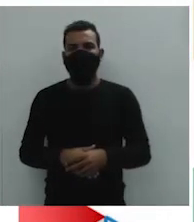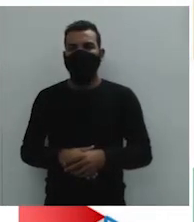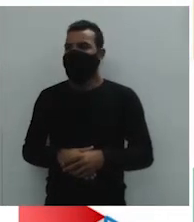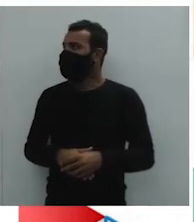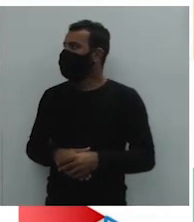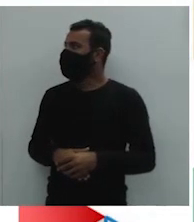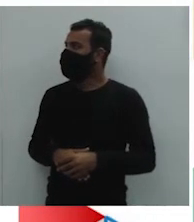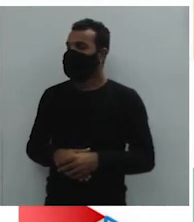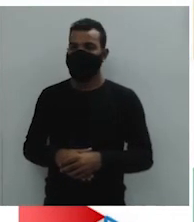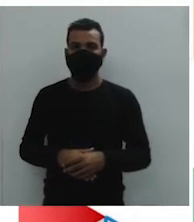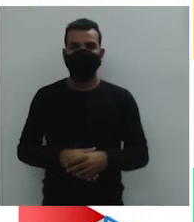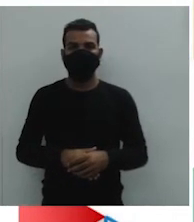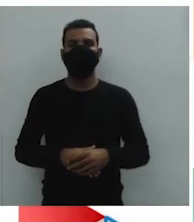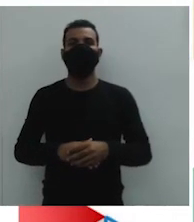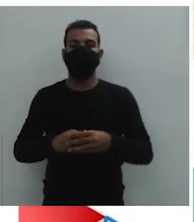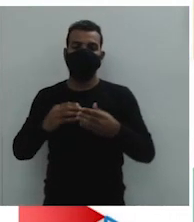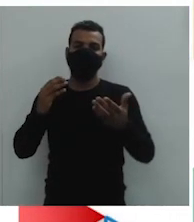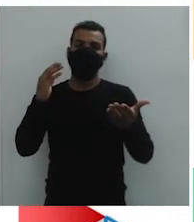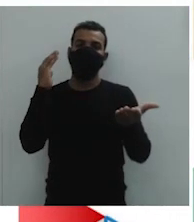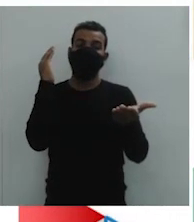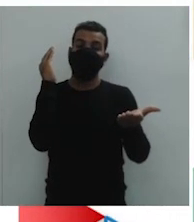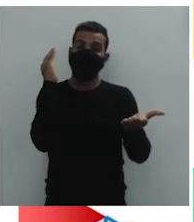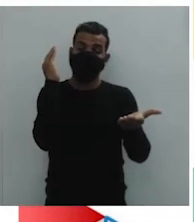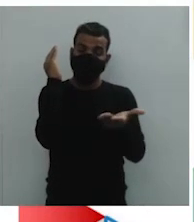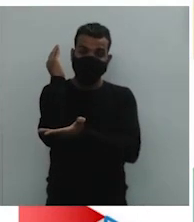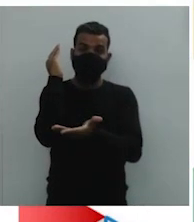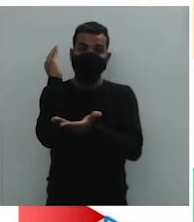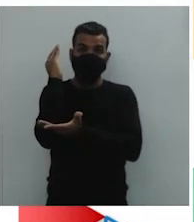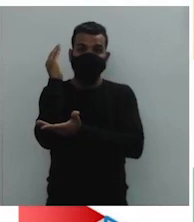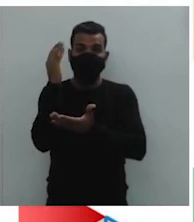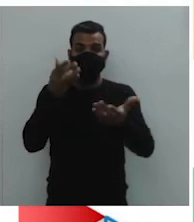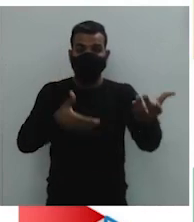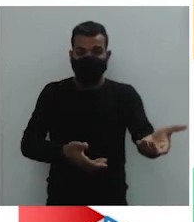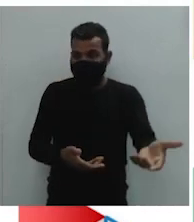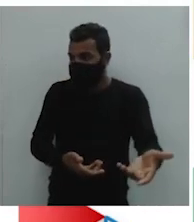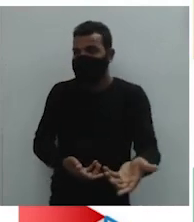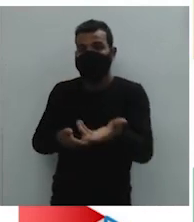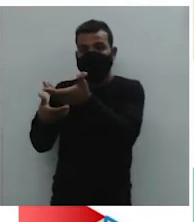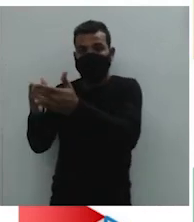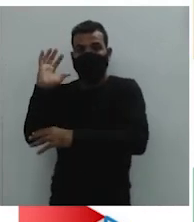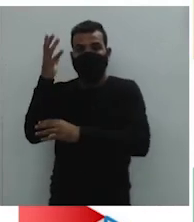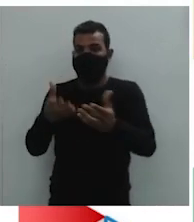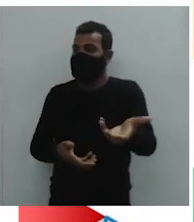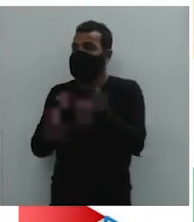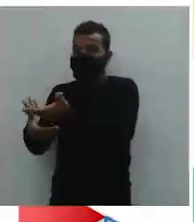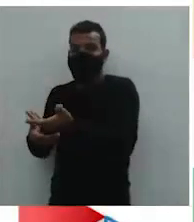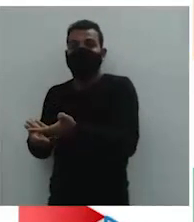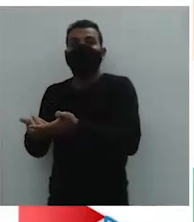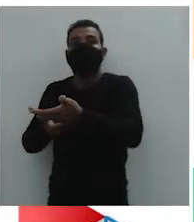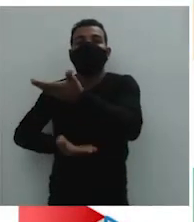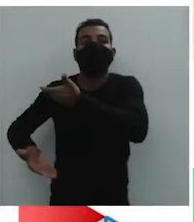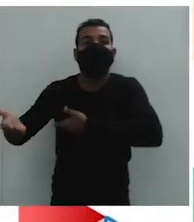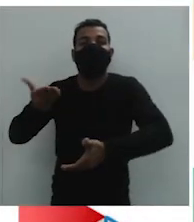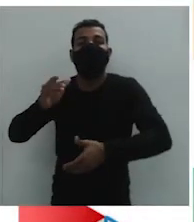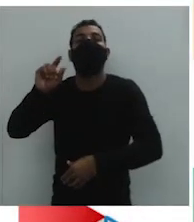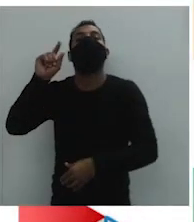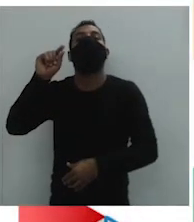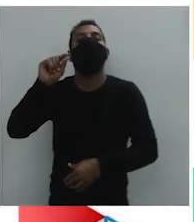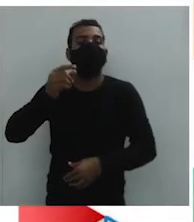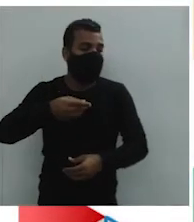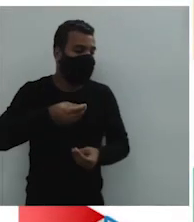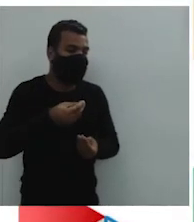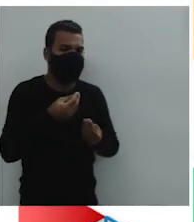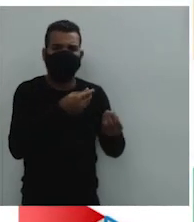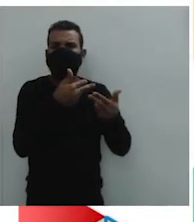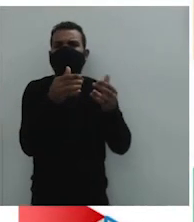toras para os portugueses e nisso trocavam os produtos por pequenos valores, né? E o que nós chamávamos